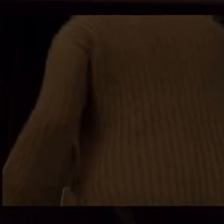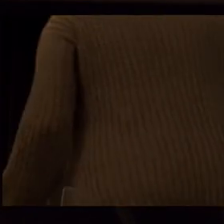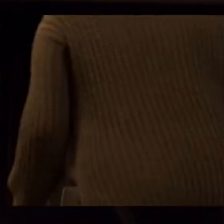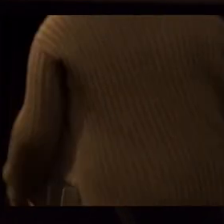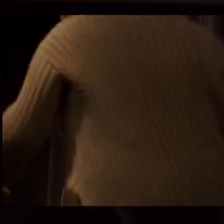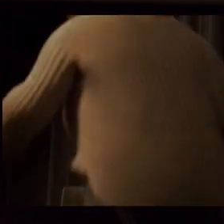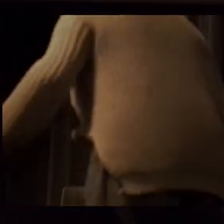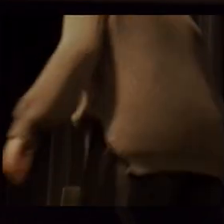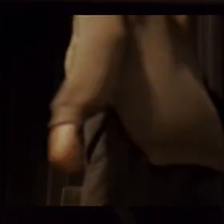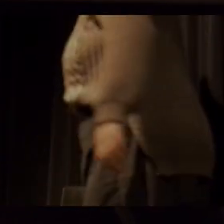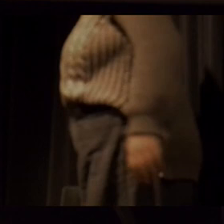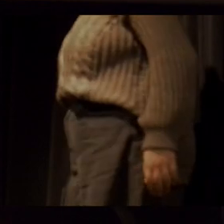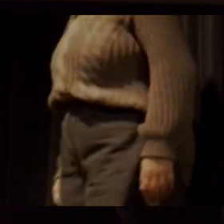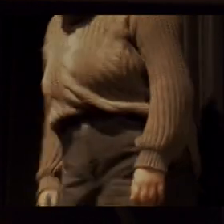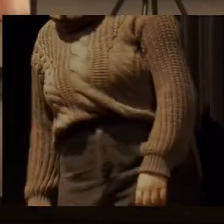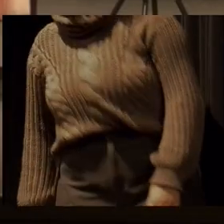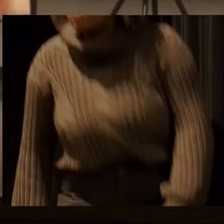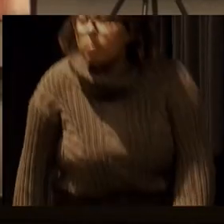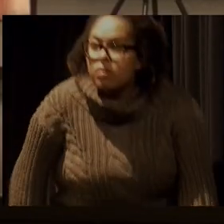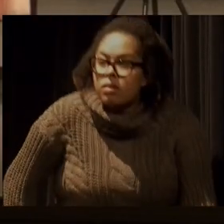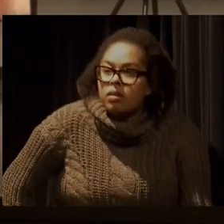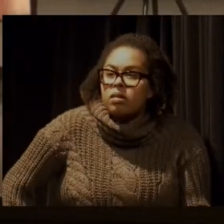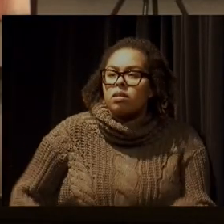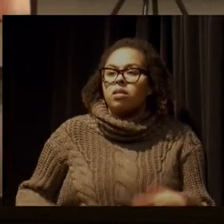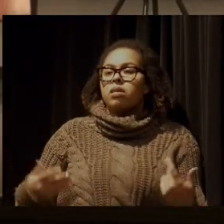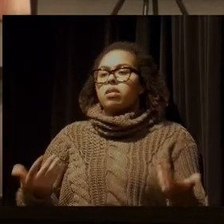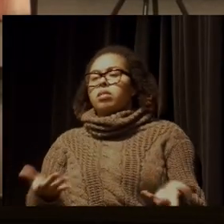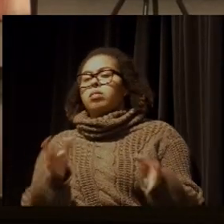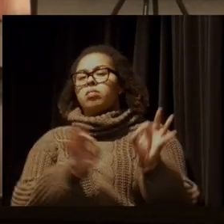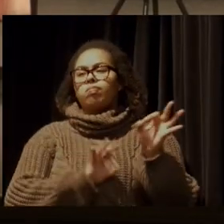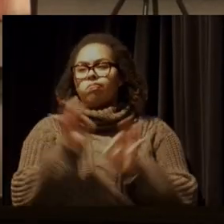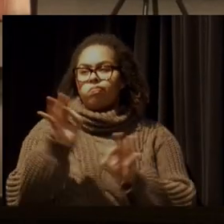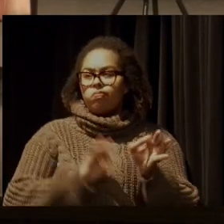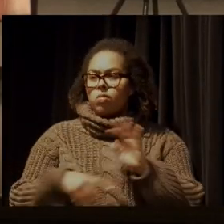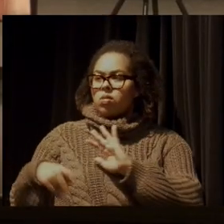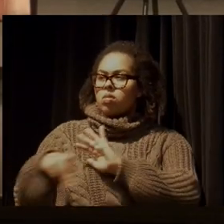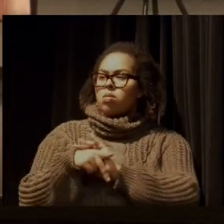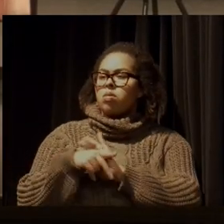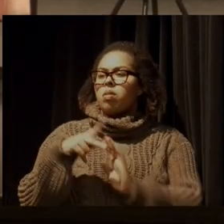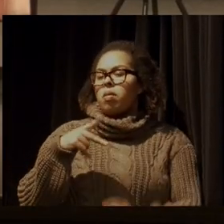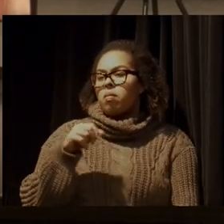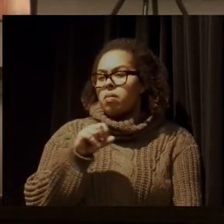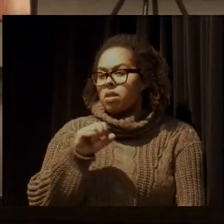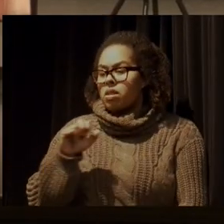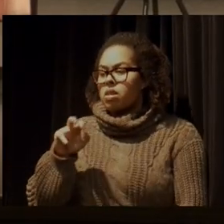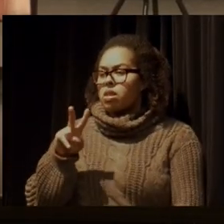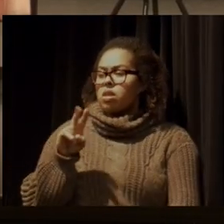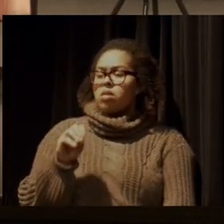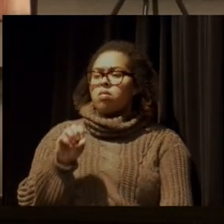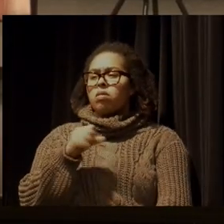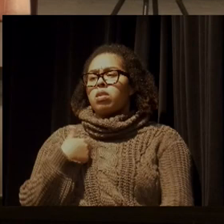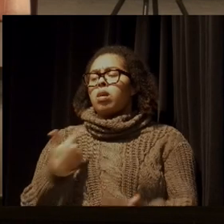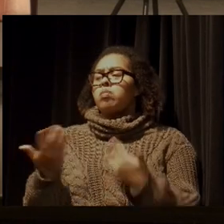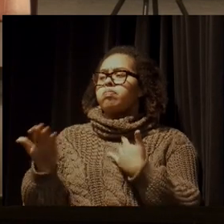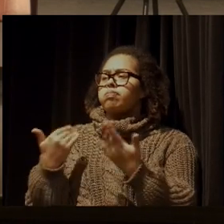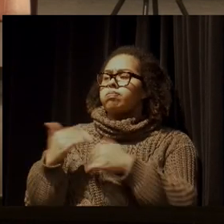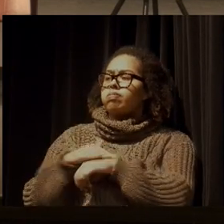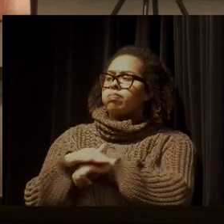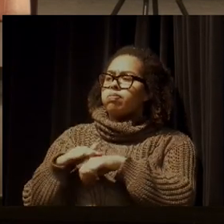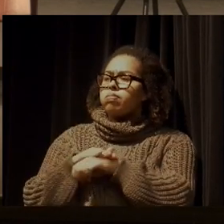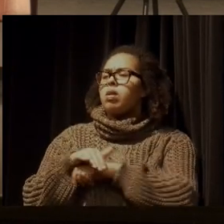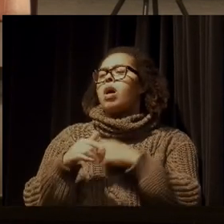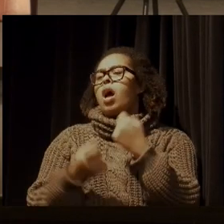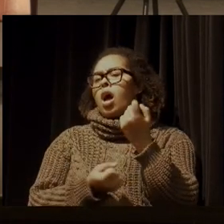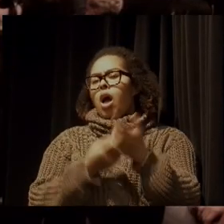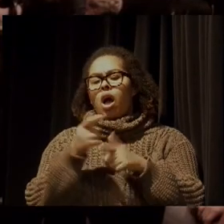porque ele regulariza, ele identifica os passivos. dali eu fui lá conversar com alguns